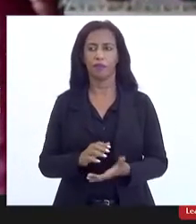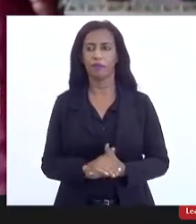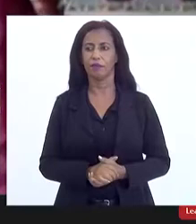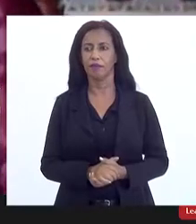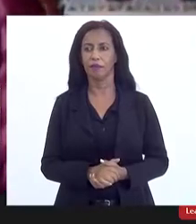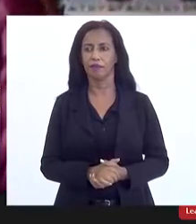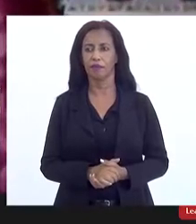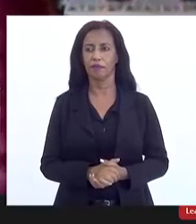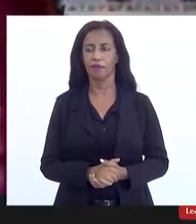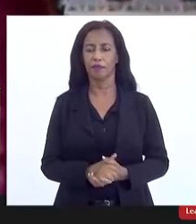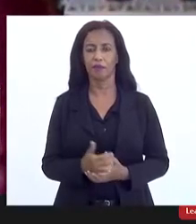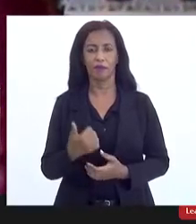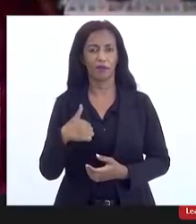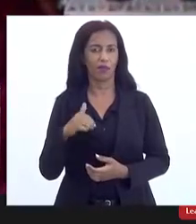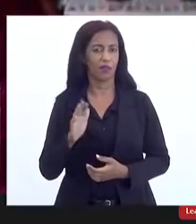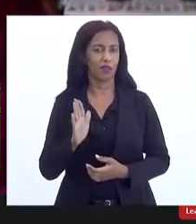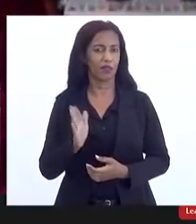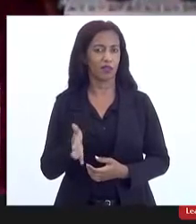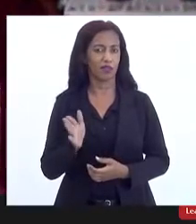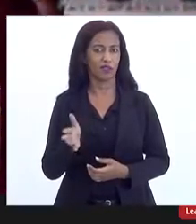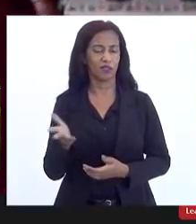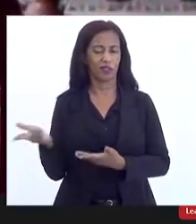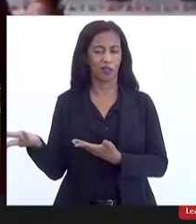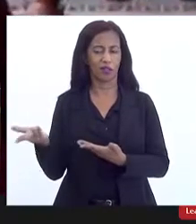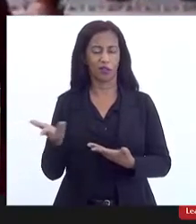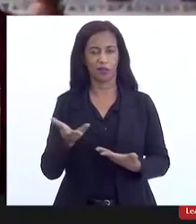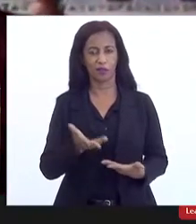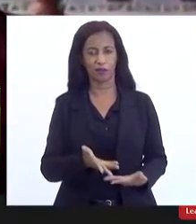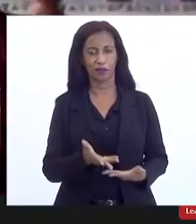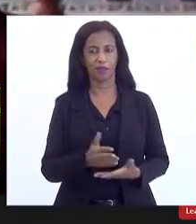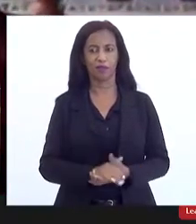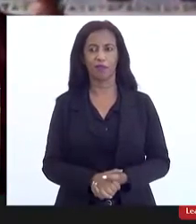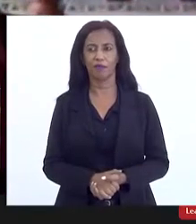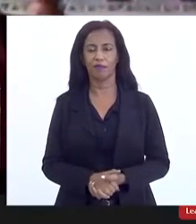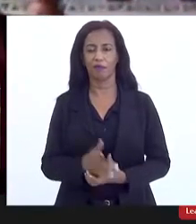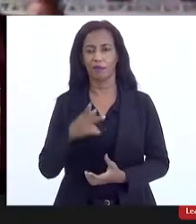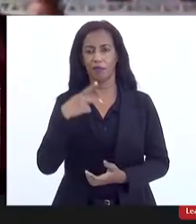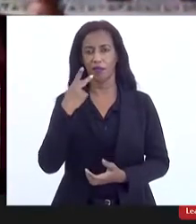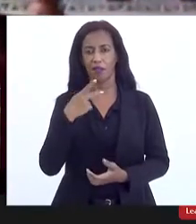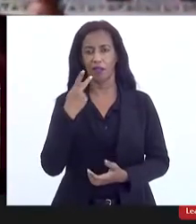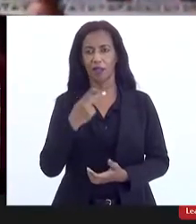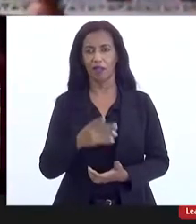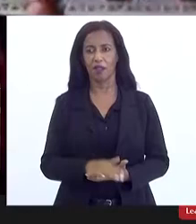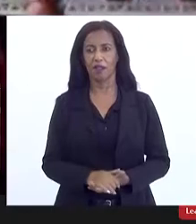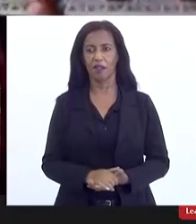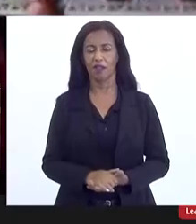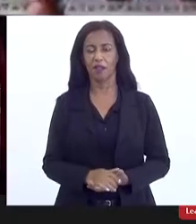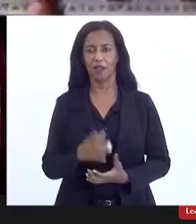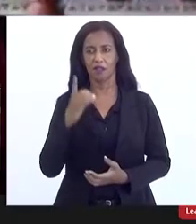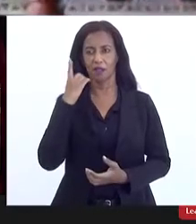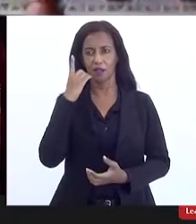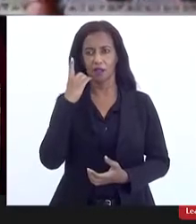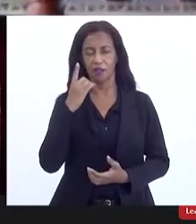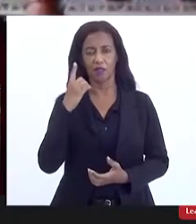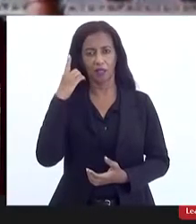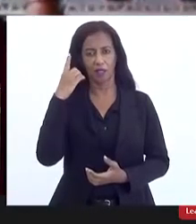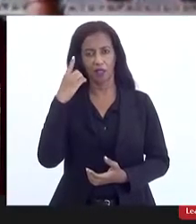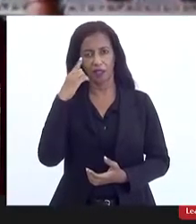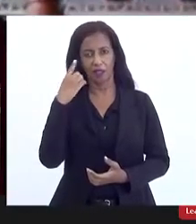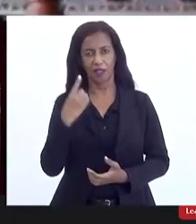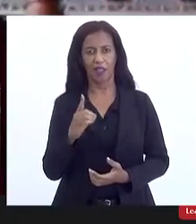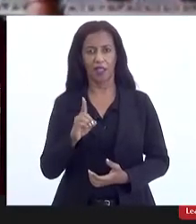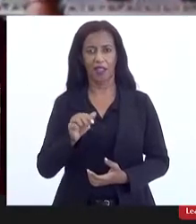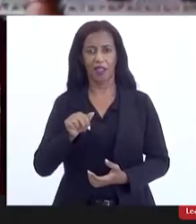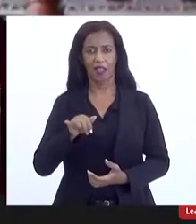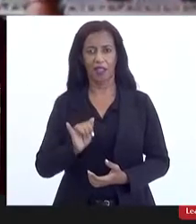imediatamente passo aqui a fala à nossa querida deputada Dani Monteiro,